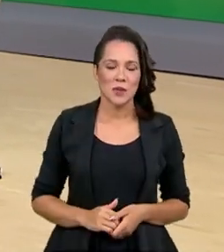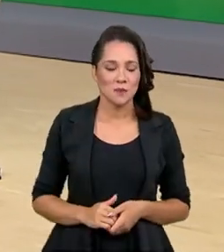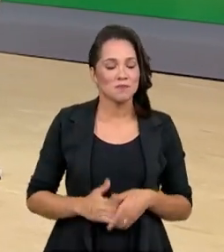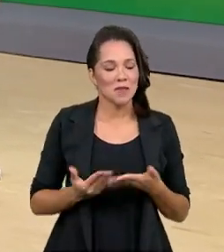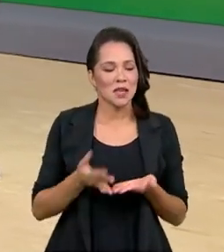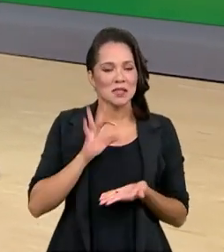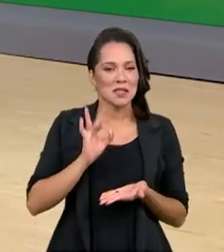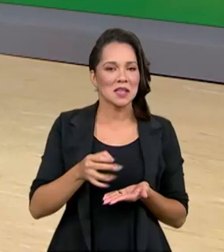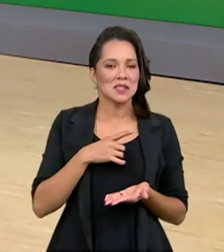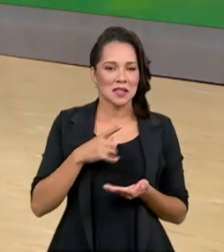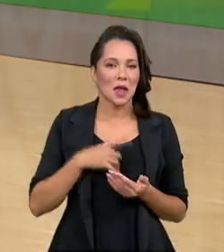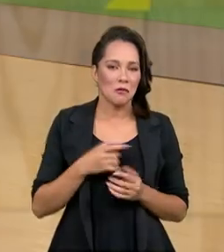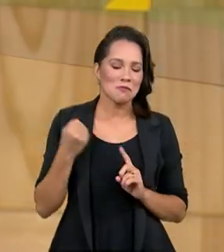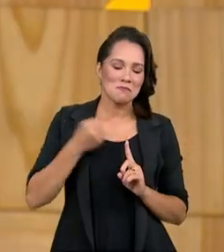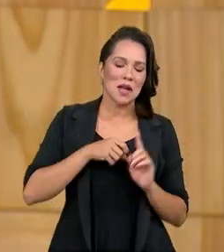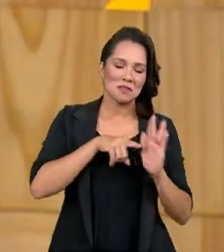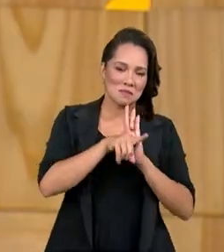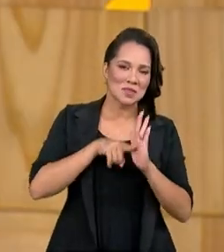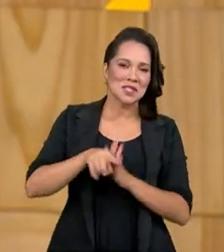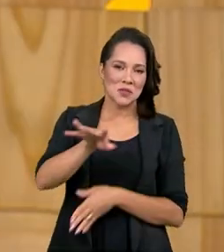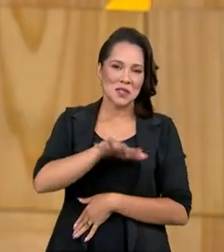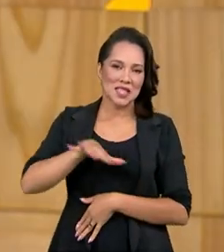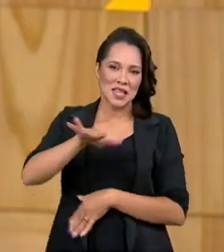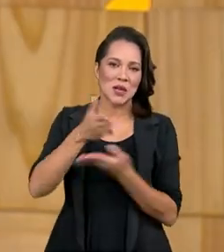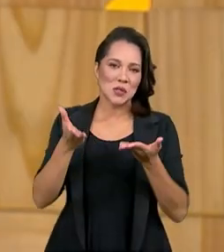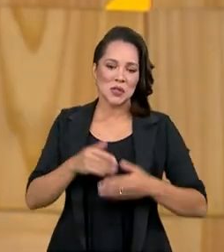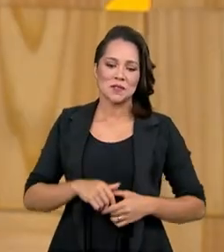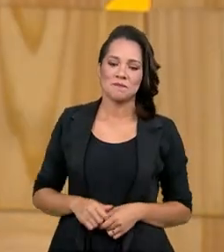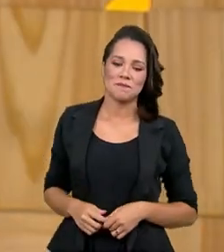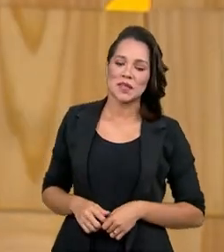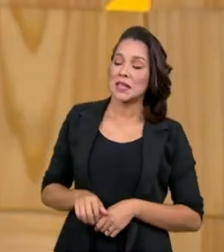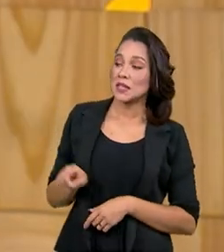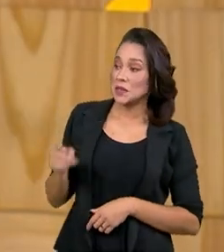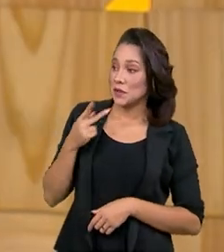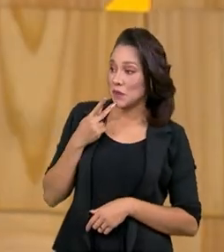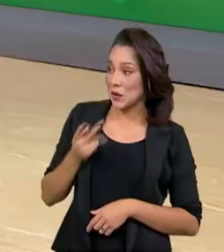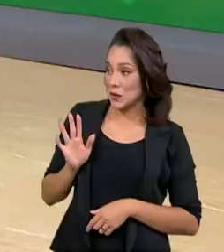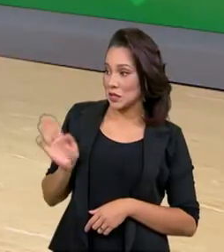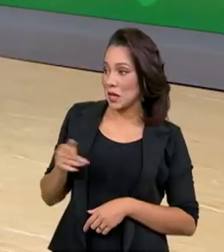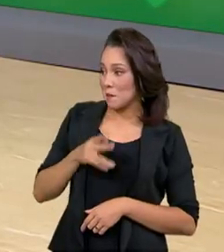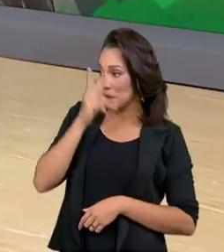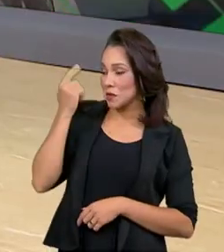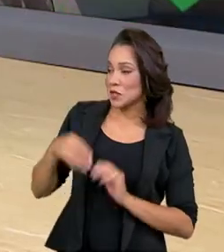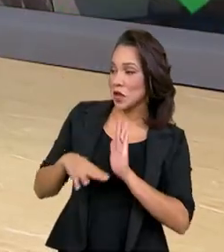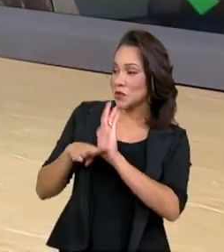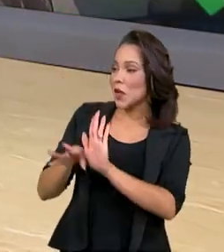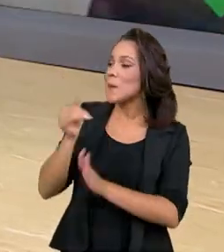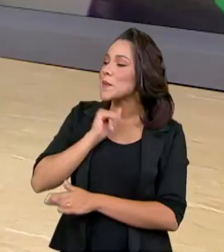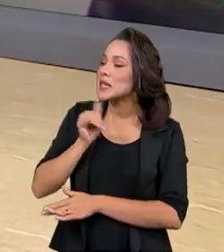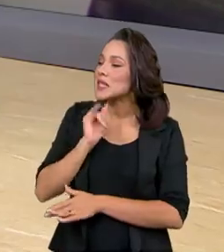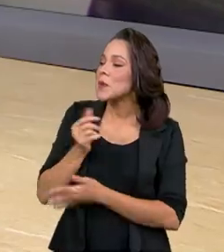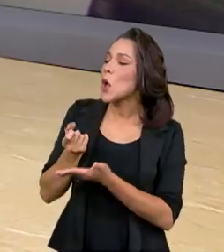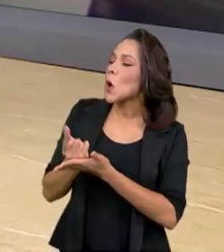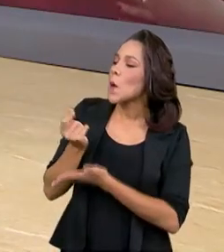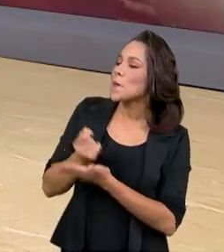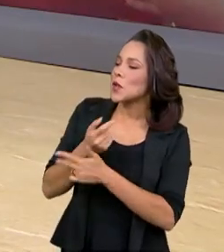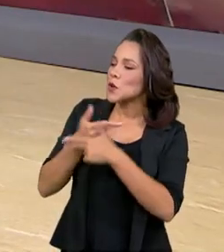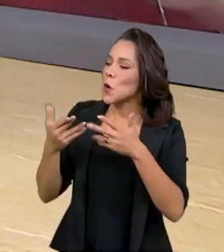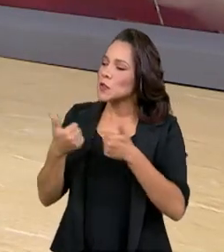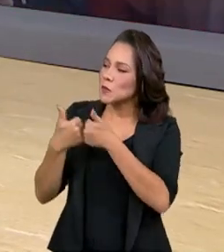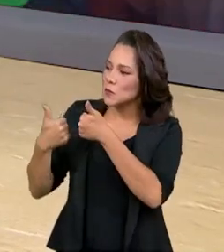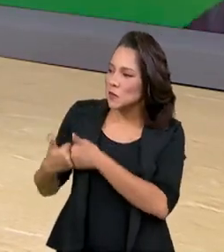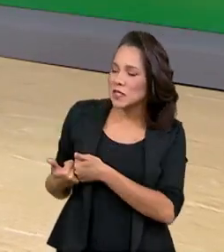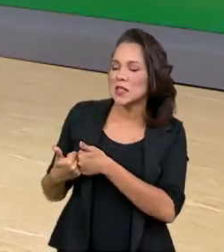com certeza isso impactou as pesquisas e o cenário que a gente vive hoje. A senhora estava mencionando, né, as pessoas que ajudavam, por exemplo, fazendo compras para os